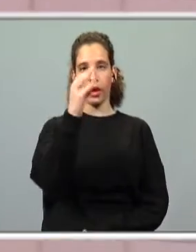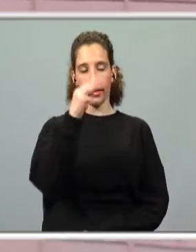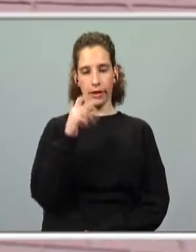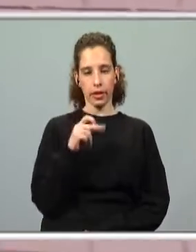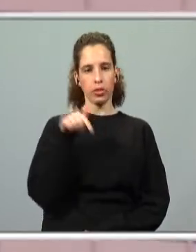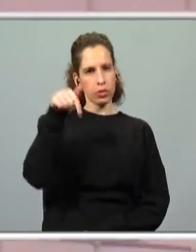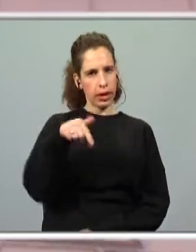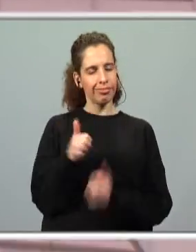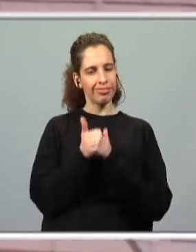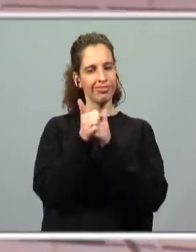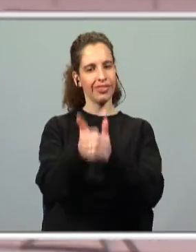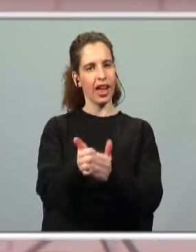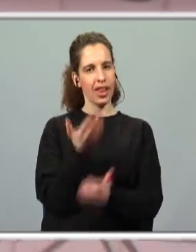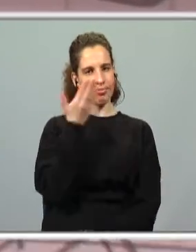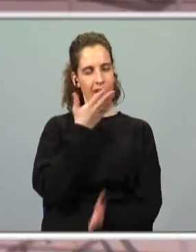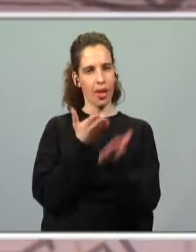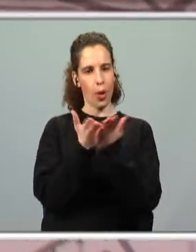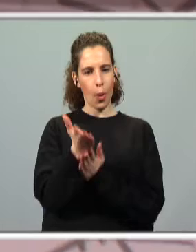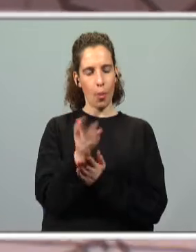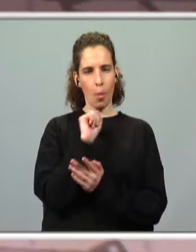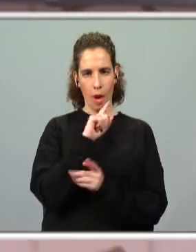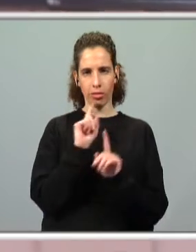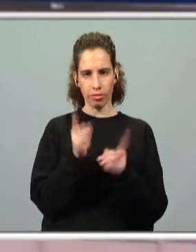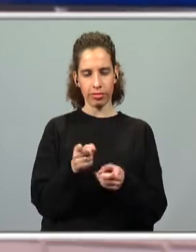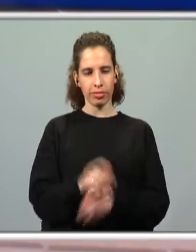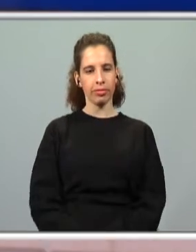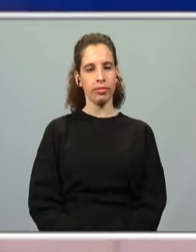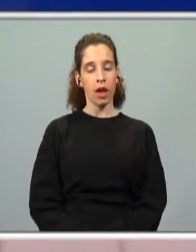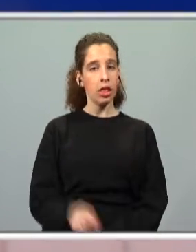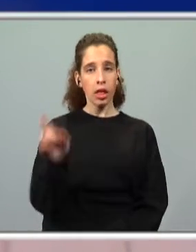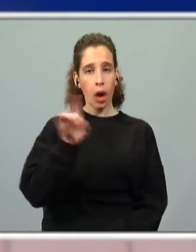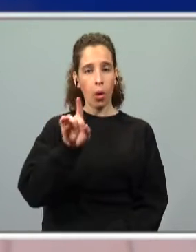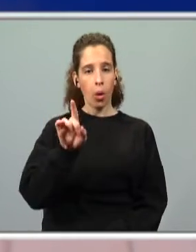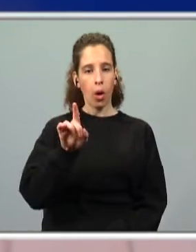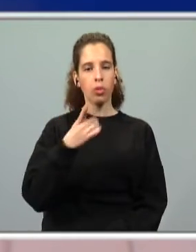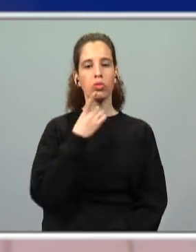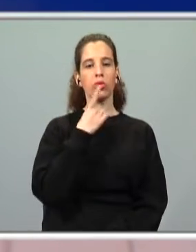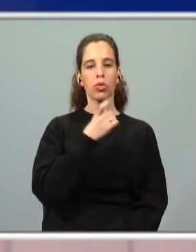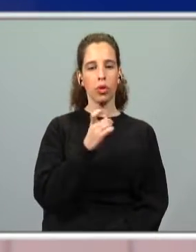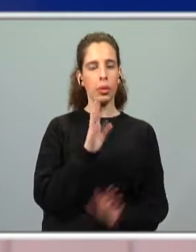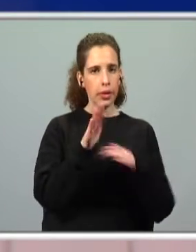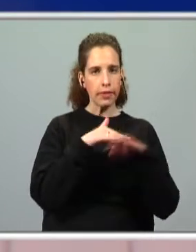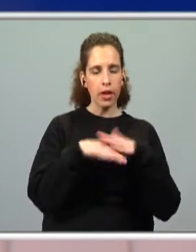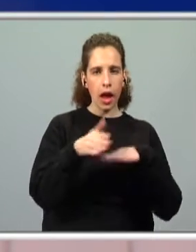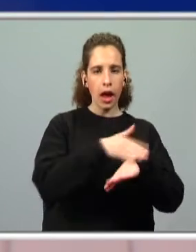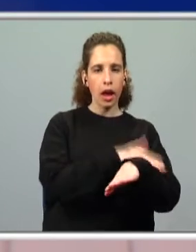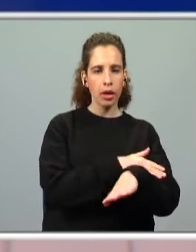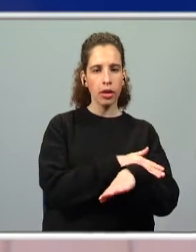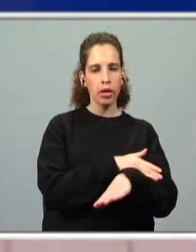vou estar aqui a acompanhar-te neste bloco. Posso começar? Ah não, tenho uma pergunta que devo fazer de primeiro.